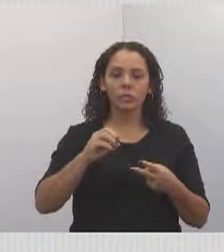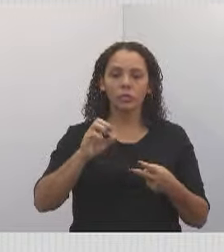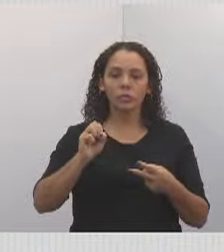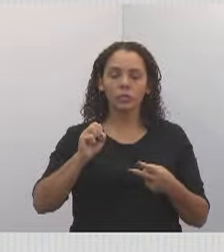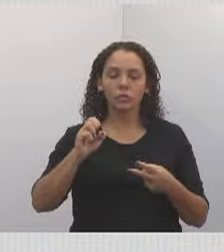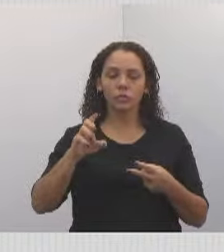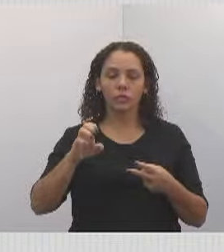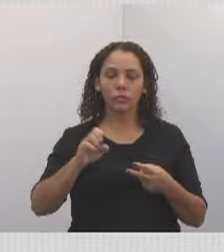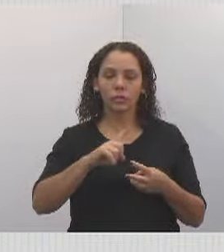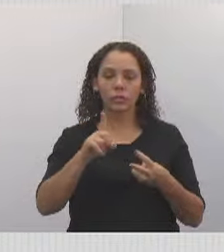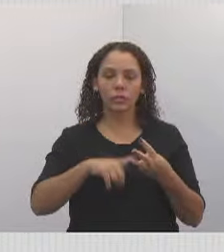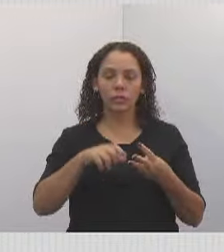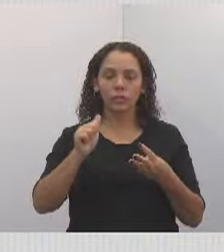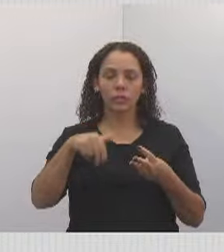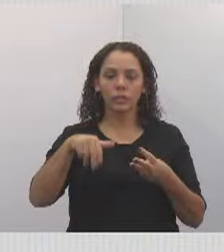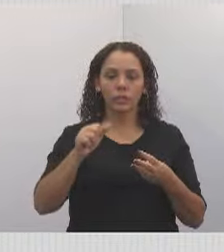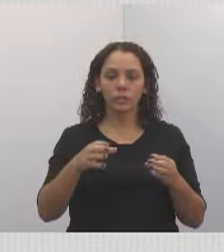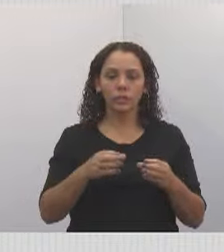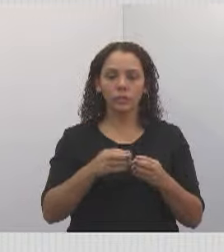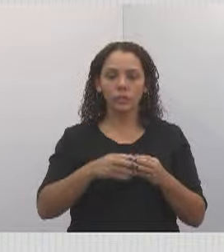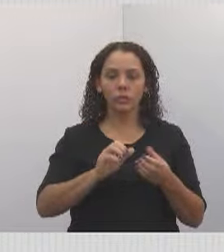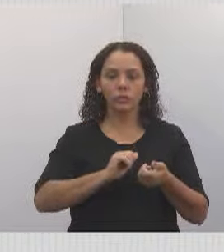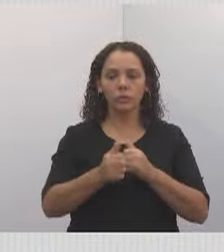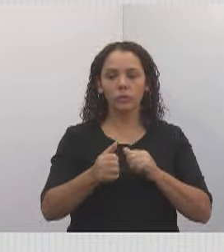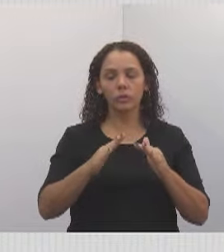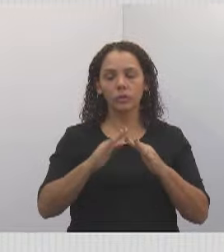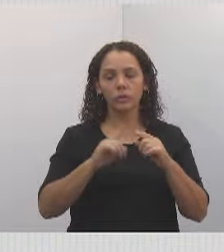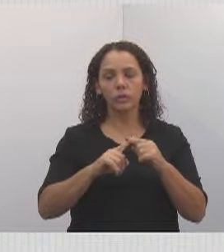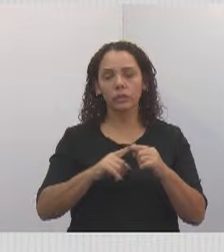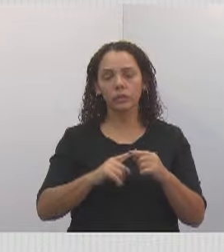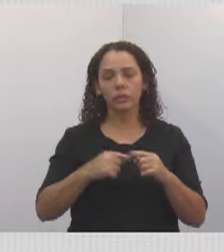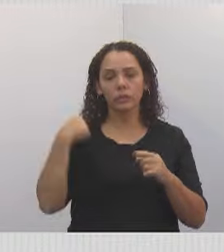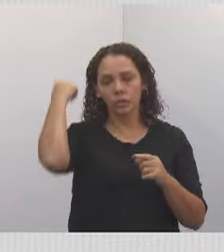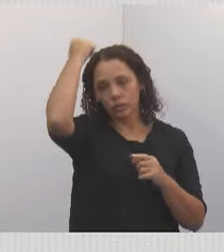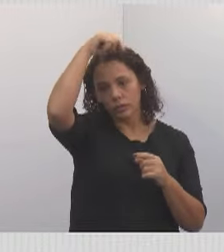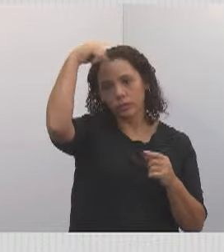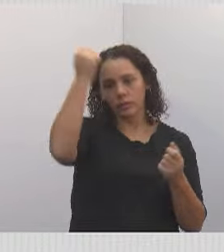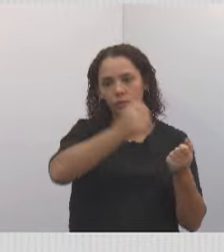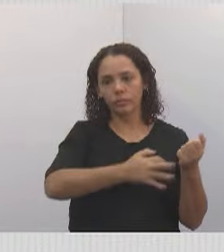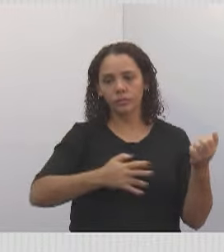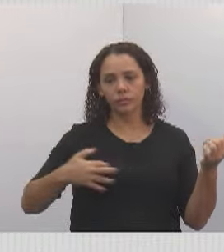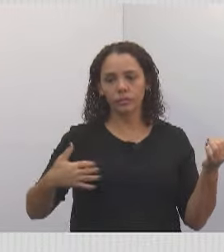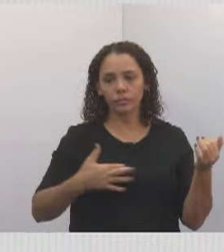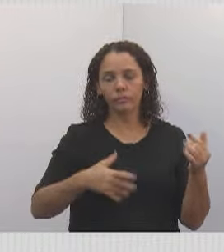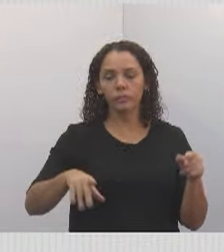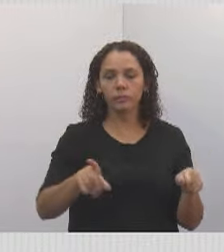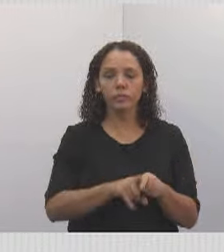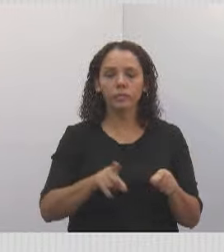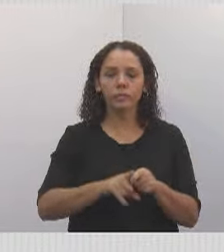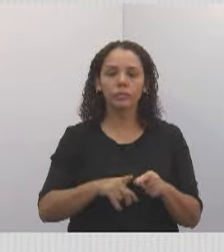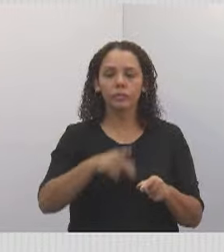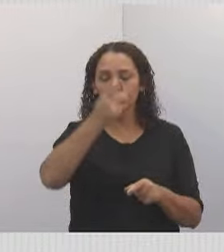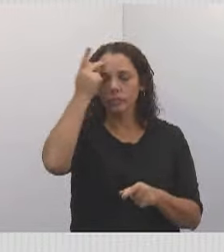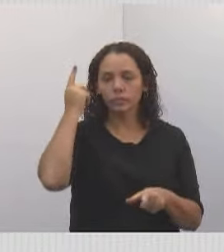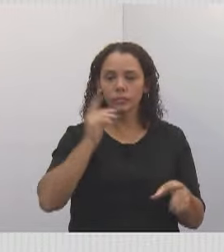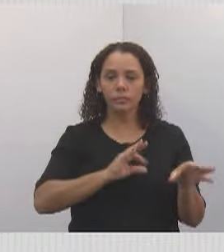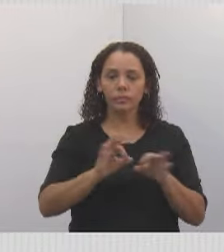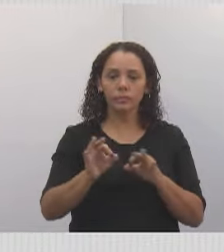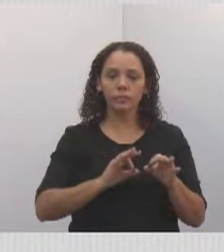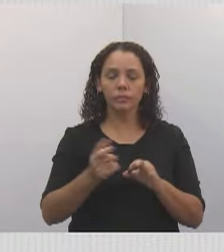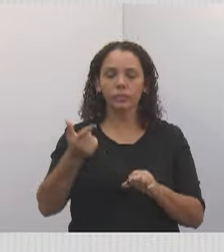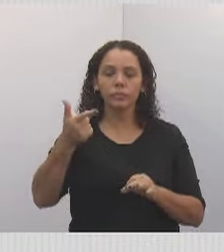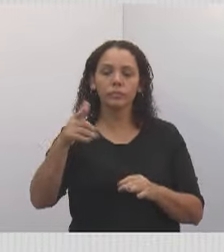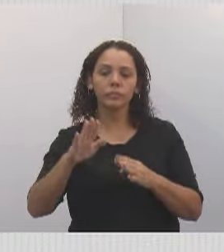esporte da Paróquia Santa Cecília. E também toda a equipe que preparou, o pessoal que veio lá da Igreja São